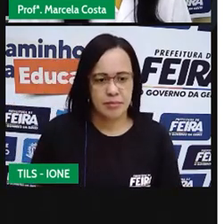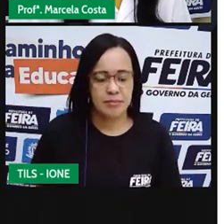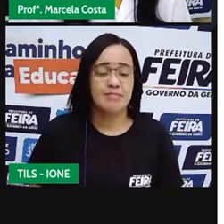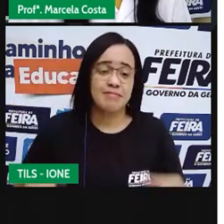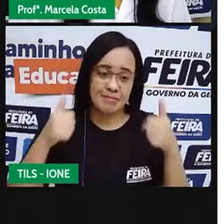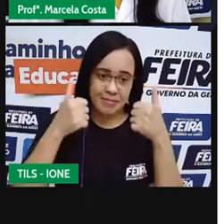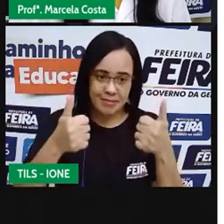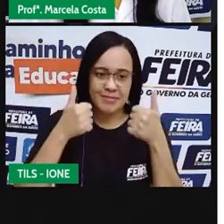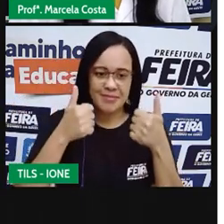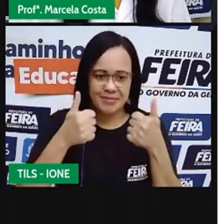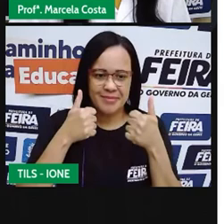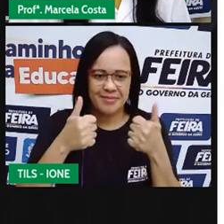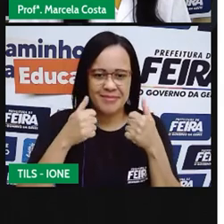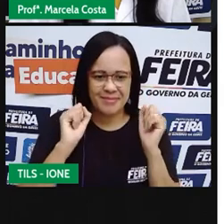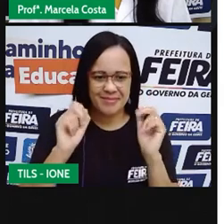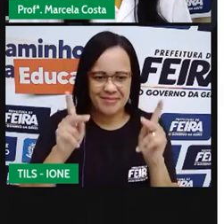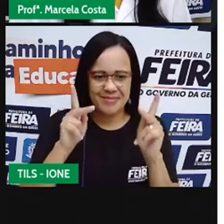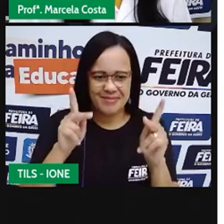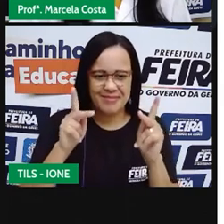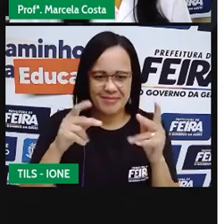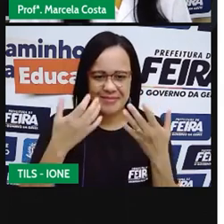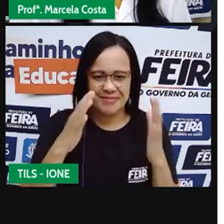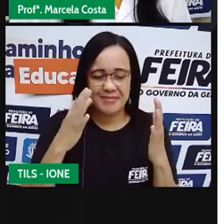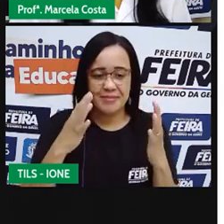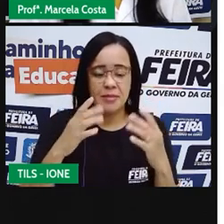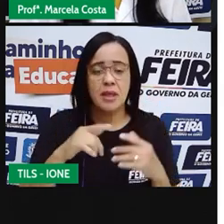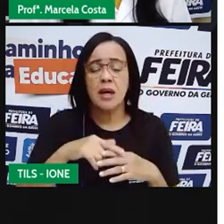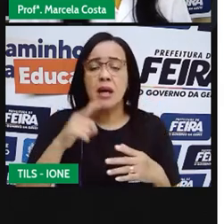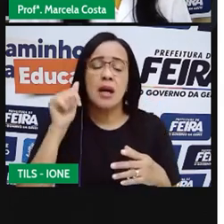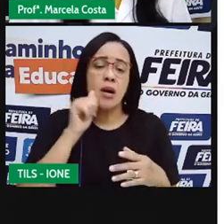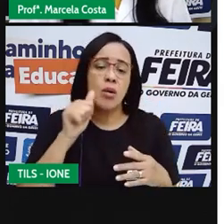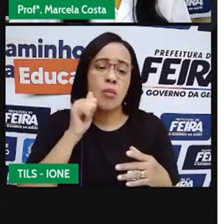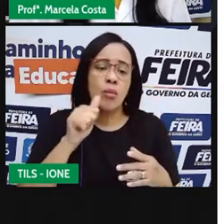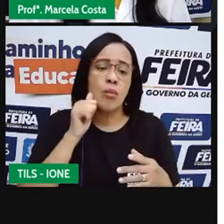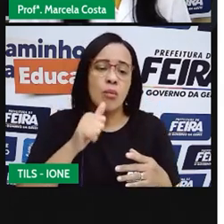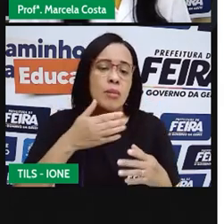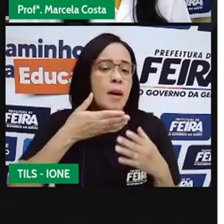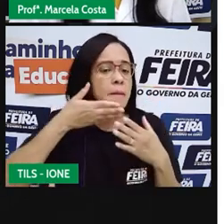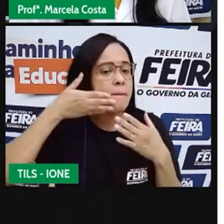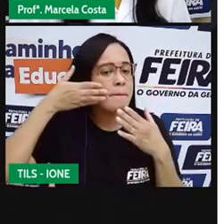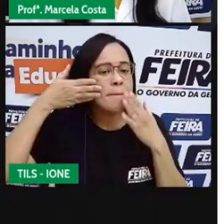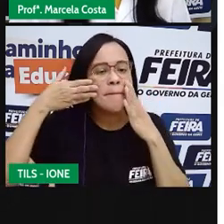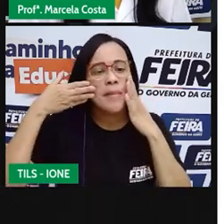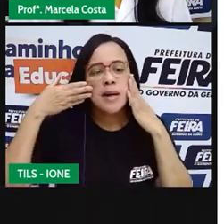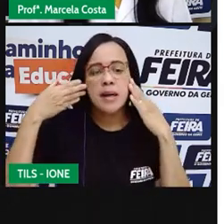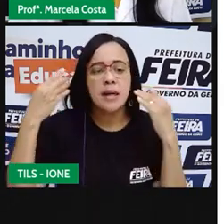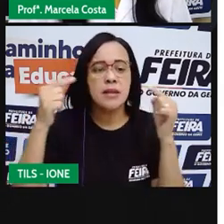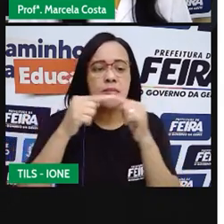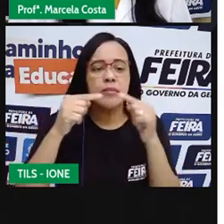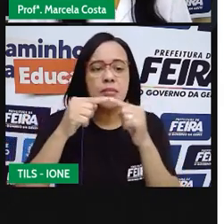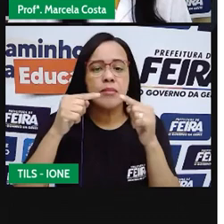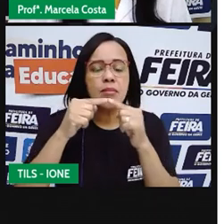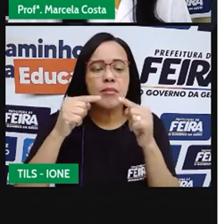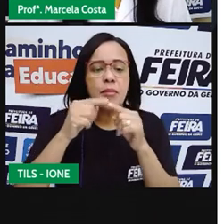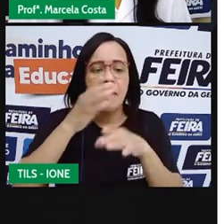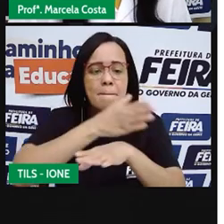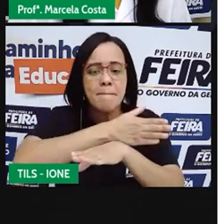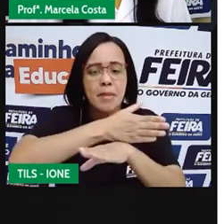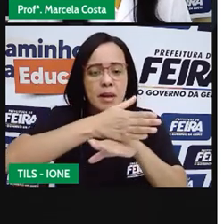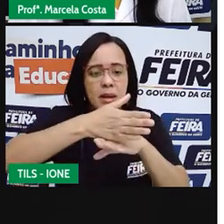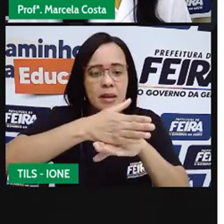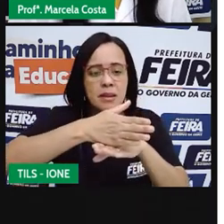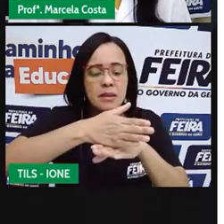Negra. Acertou. E essa outra moça? Que tom de pele é esse? É branca ou